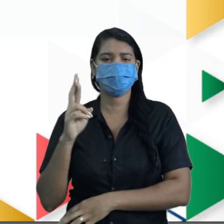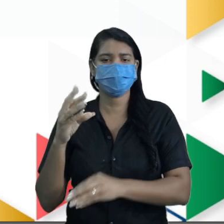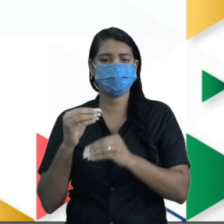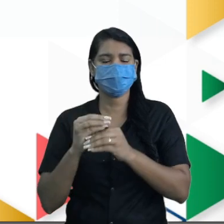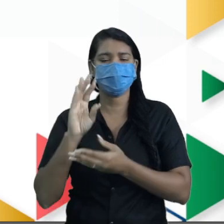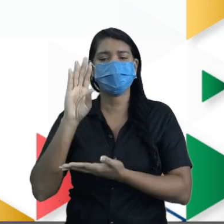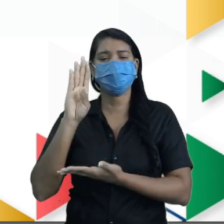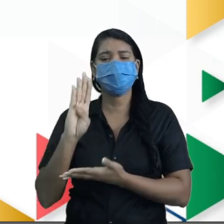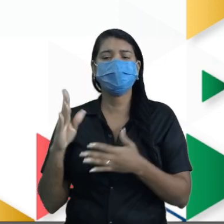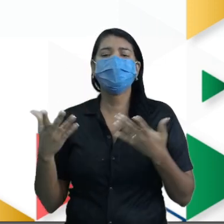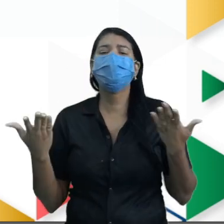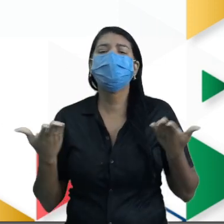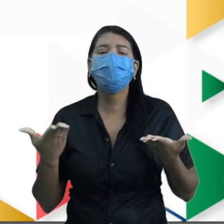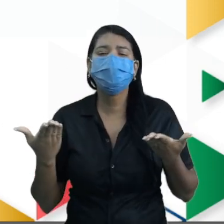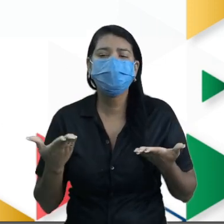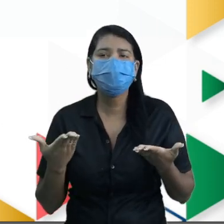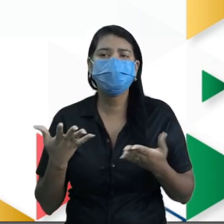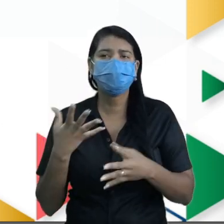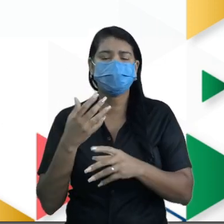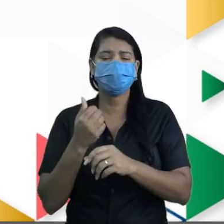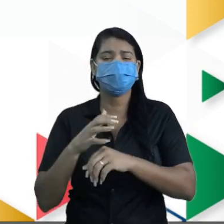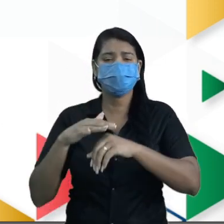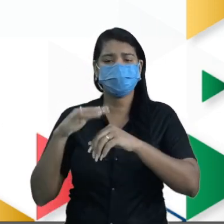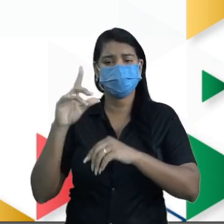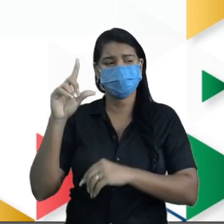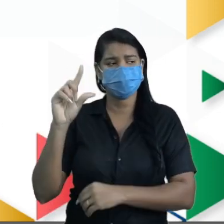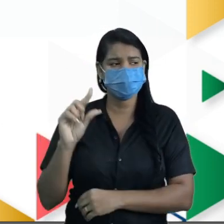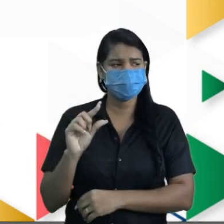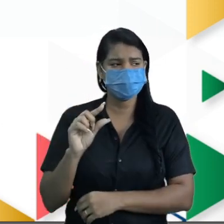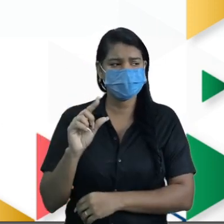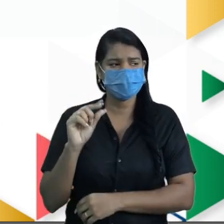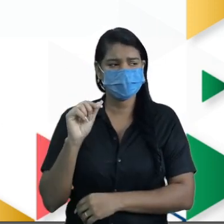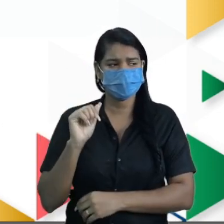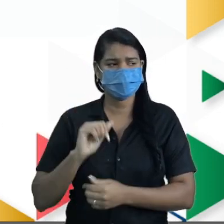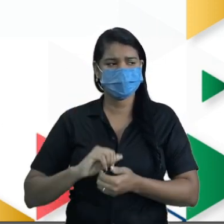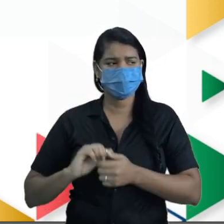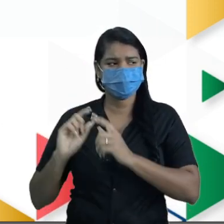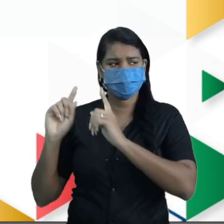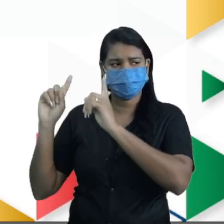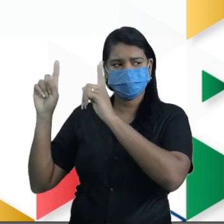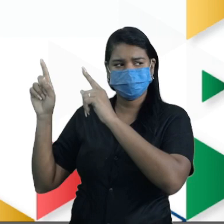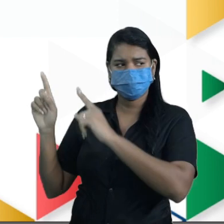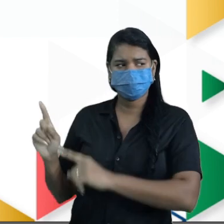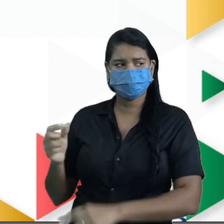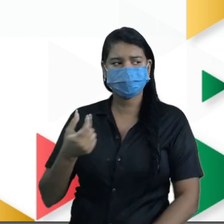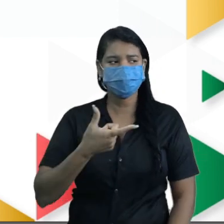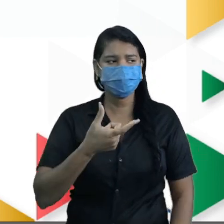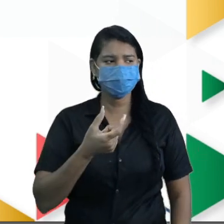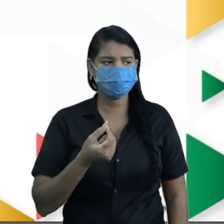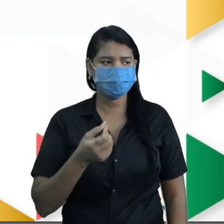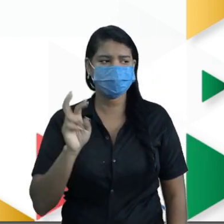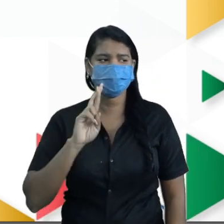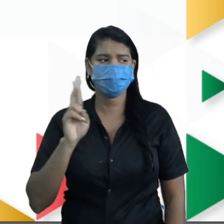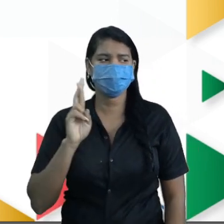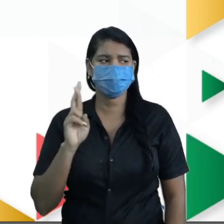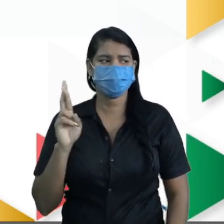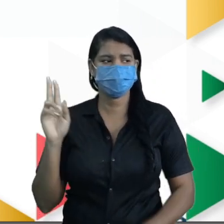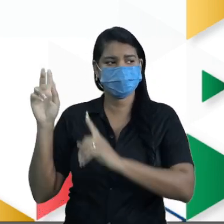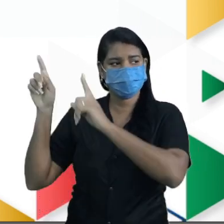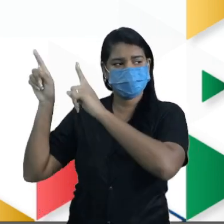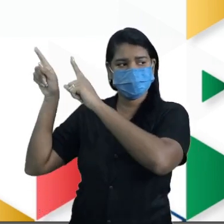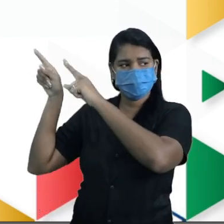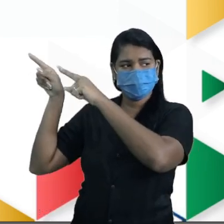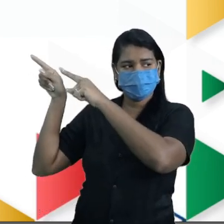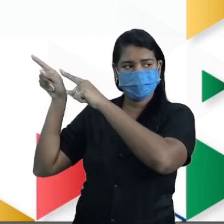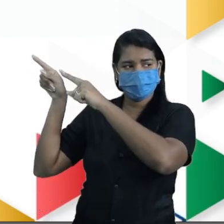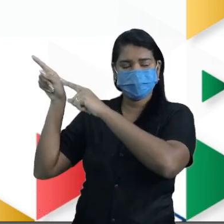de qual tipo de nota tem menos? É óbvio, né? A de R$20,00 é a menor delas. Então, é a